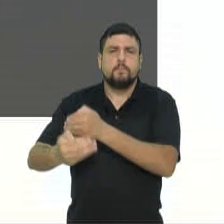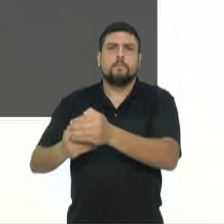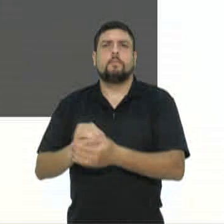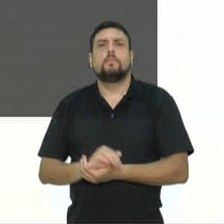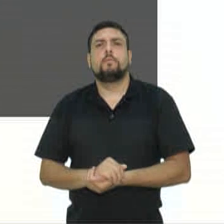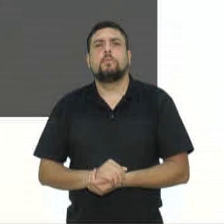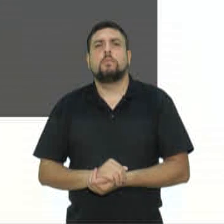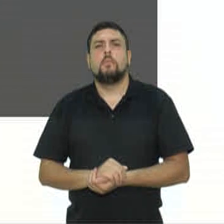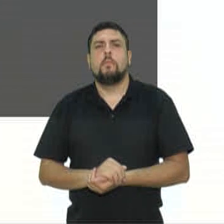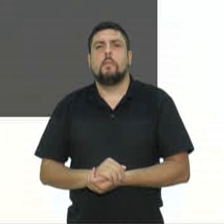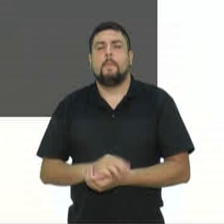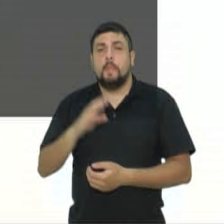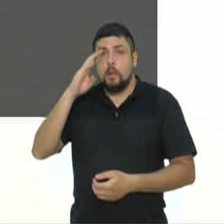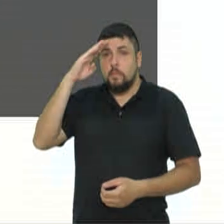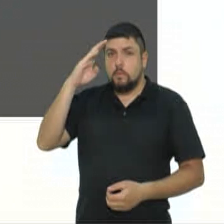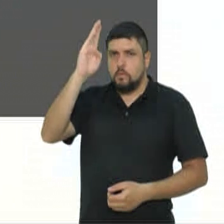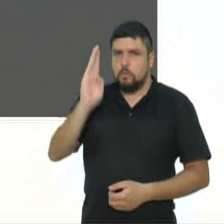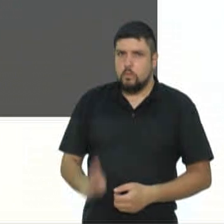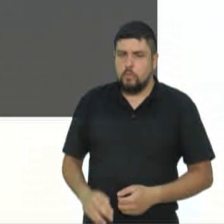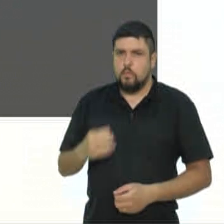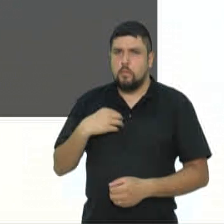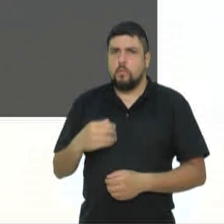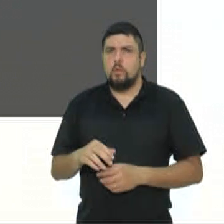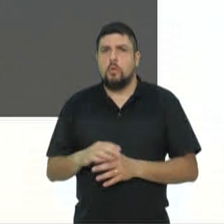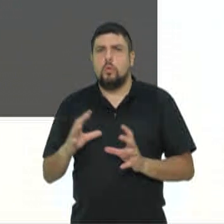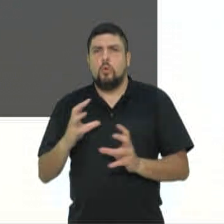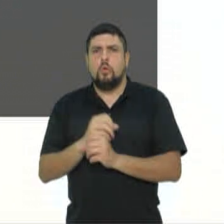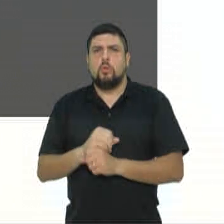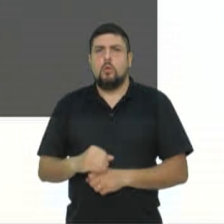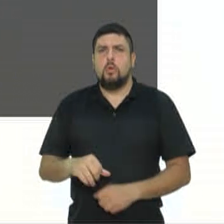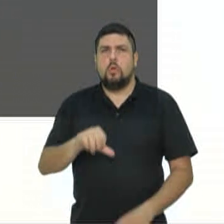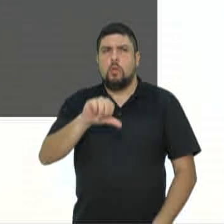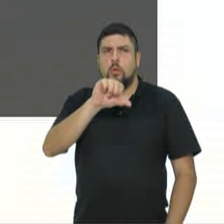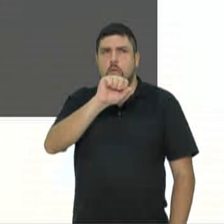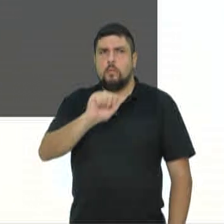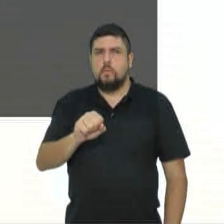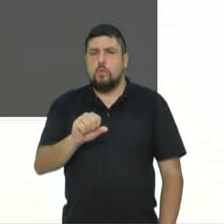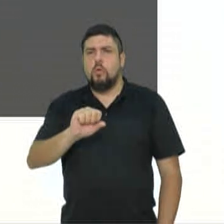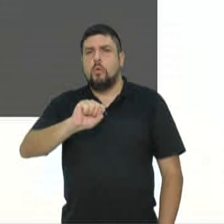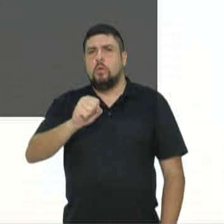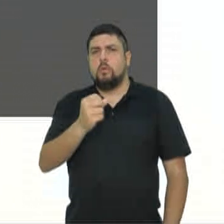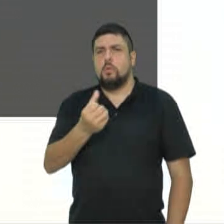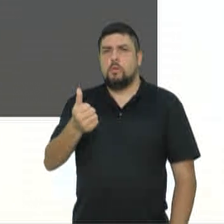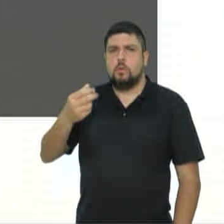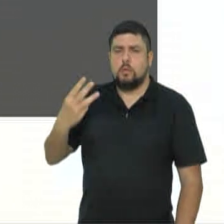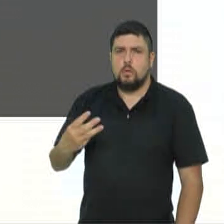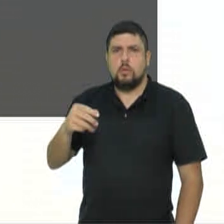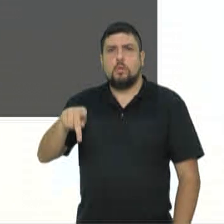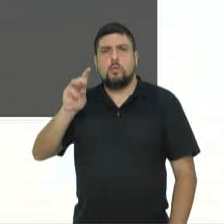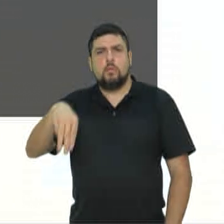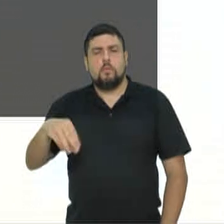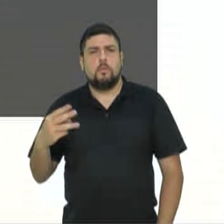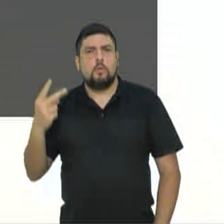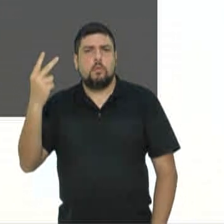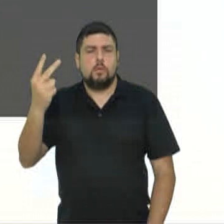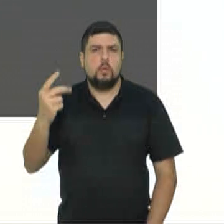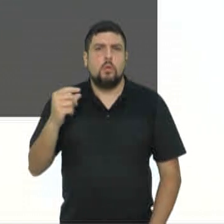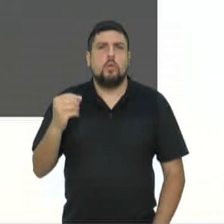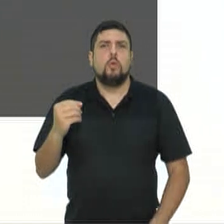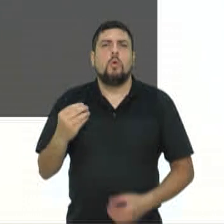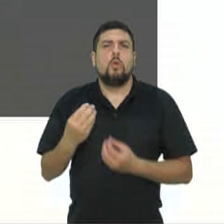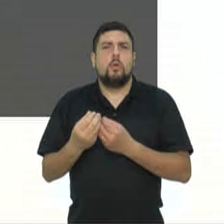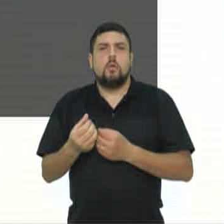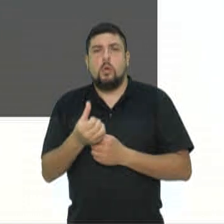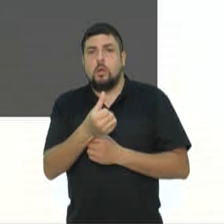Somente no Brasil, do total de 982.563 km² da área do semiárido, cerca de 600